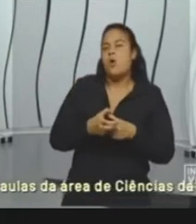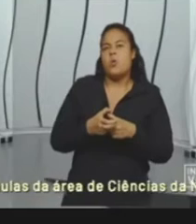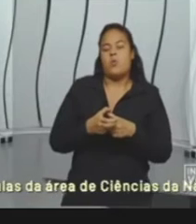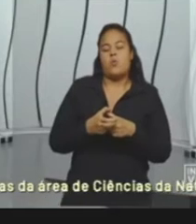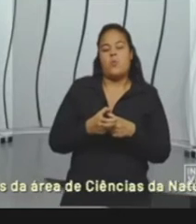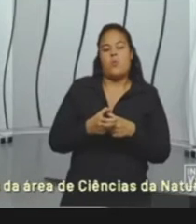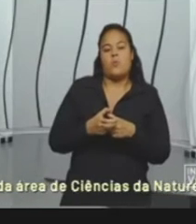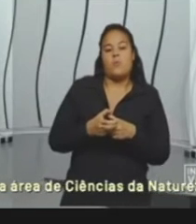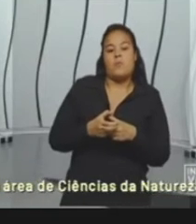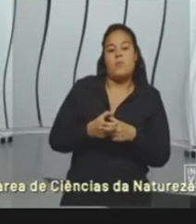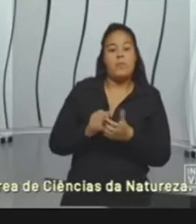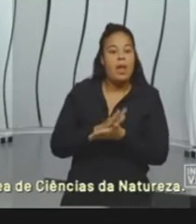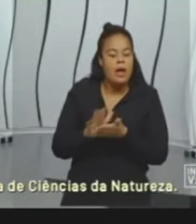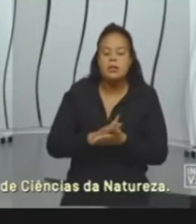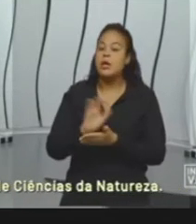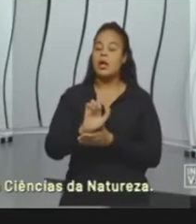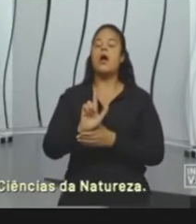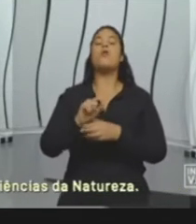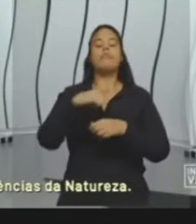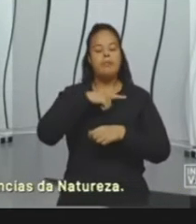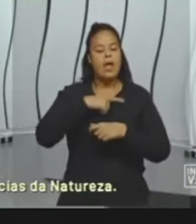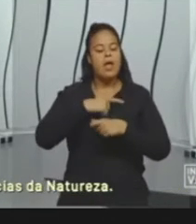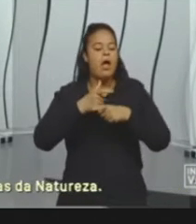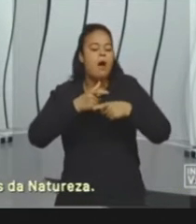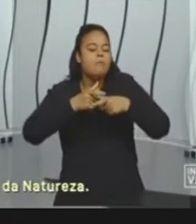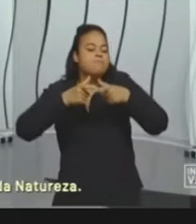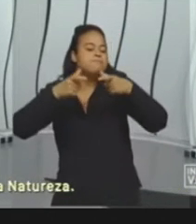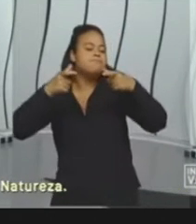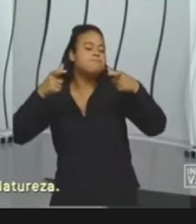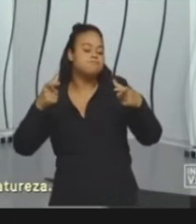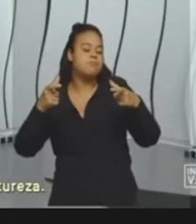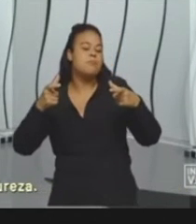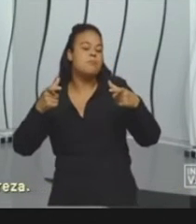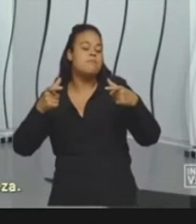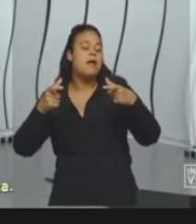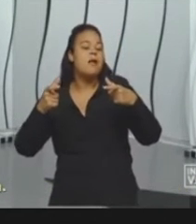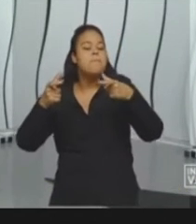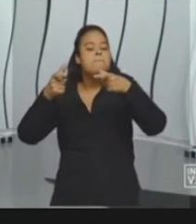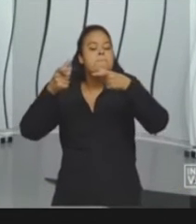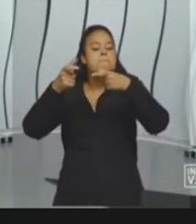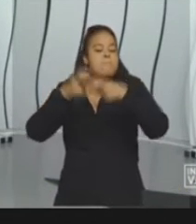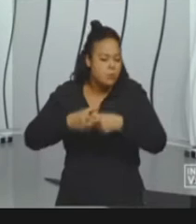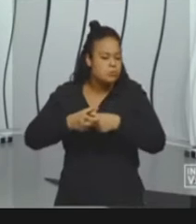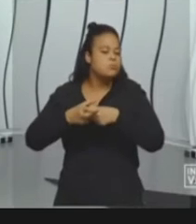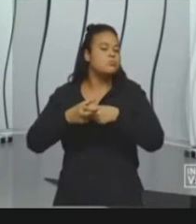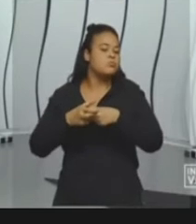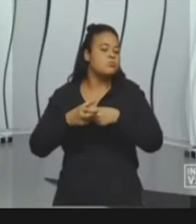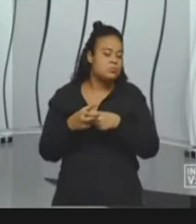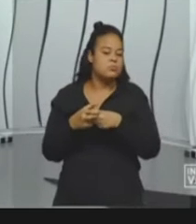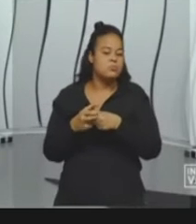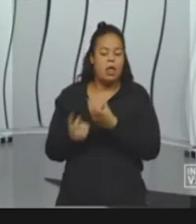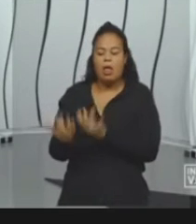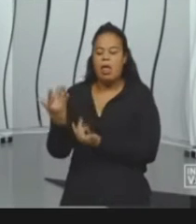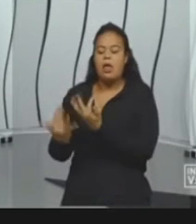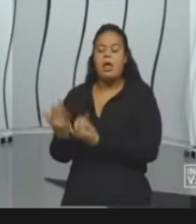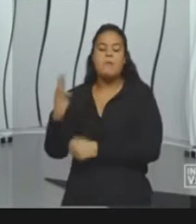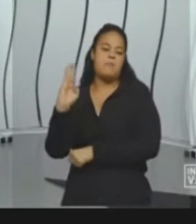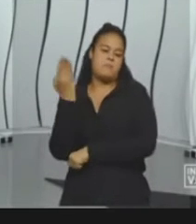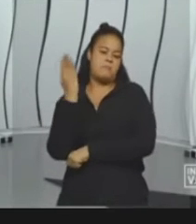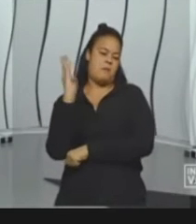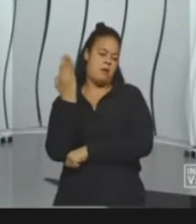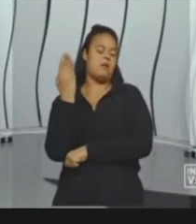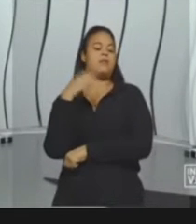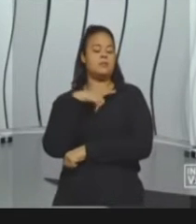poluentes, não. Uma parte dessa energia, inclusive, é produzida através da queima de madeira. Então, existe emissão de poluentes, mas é baixa,